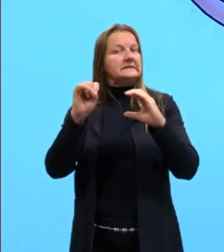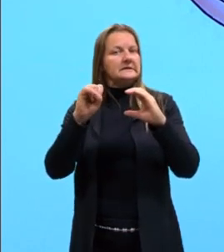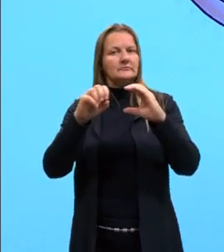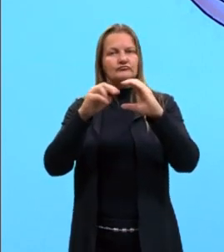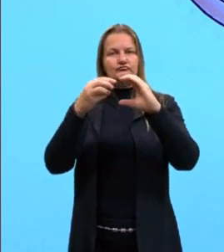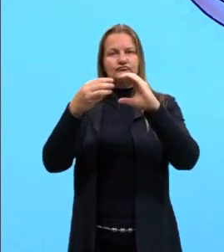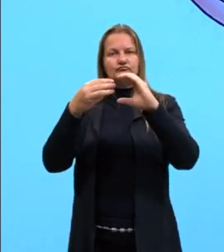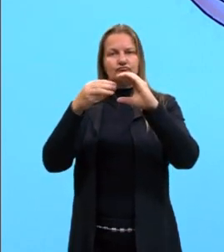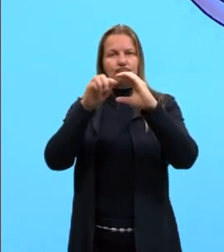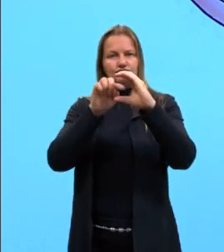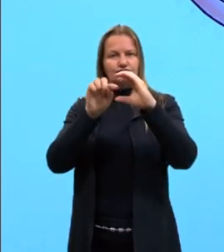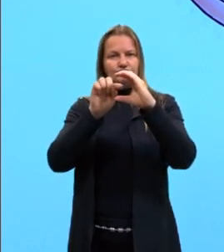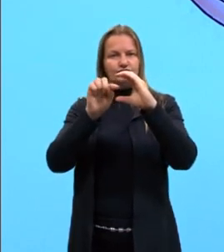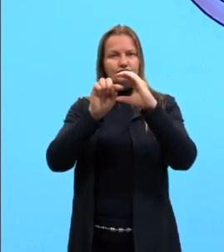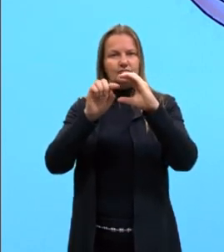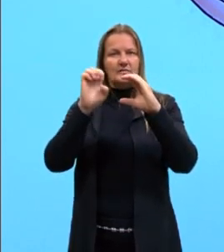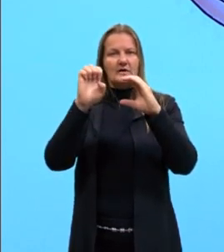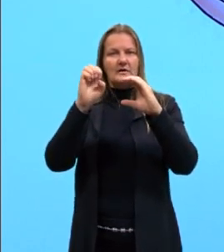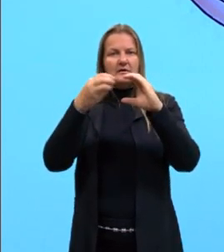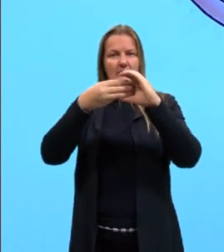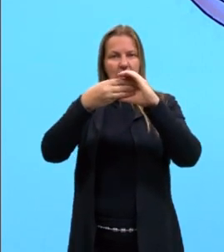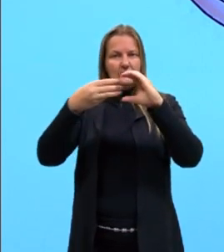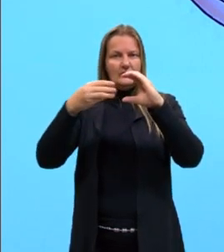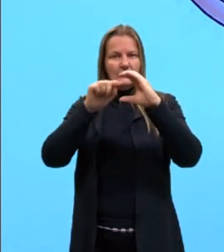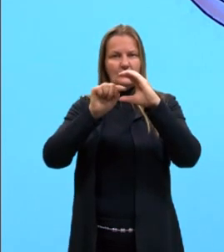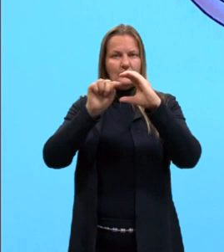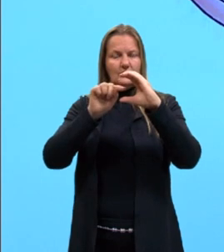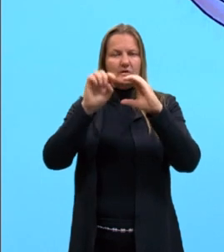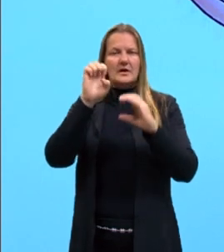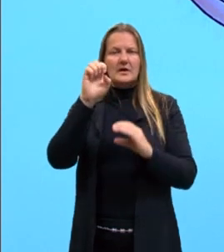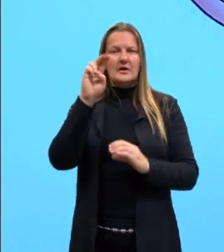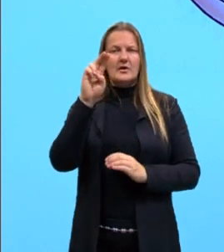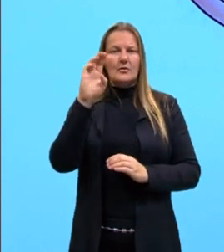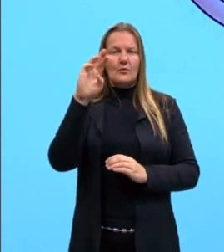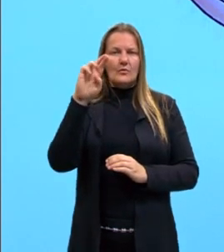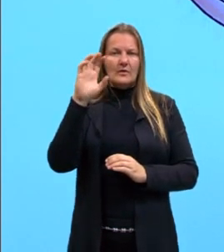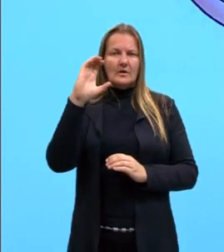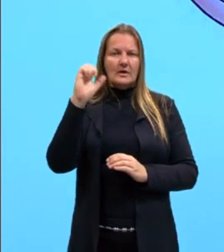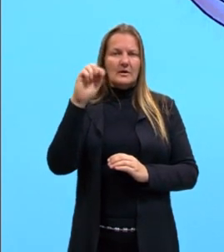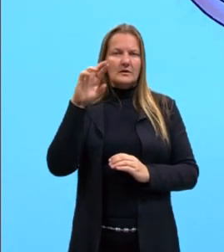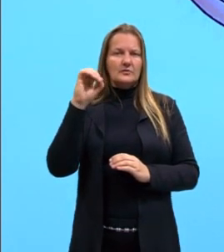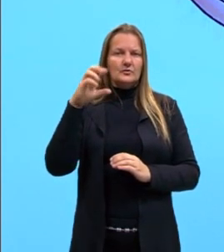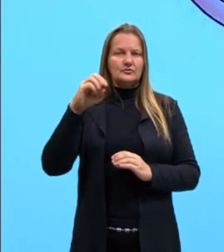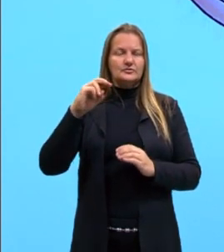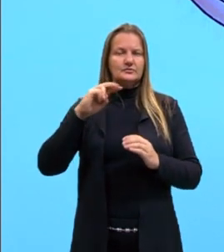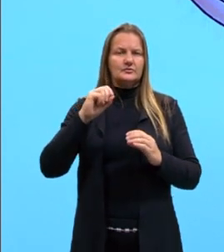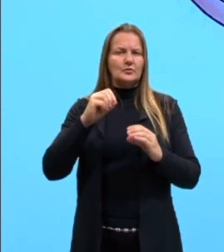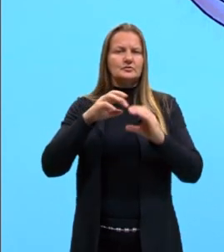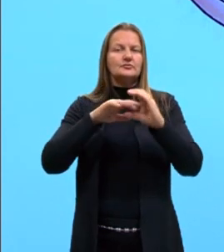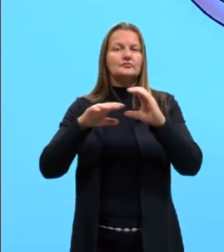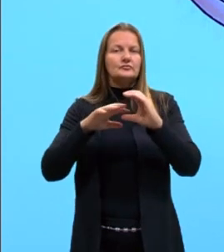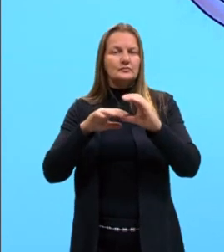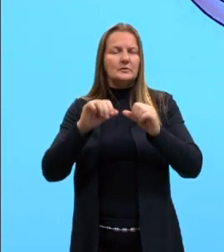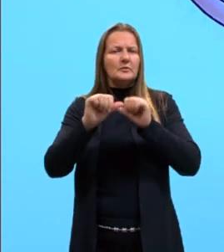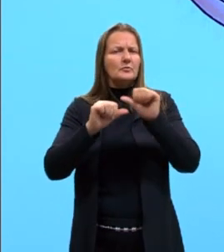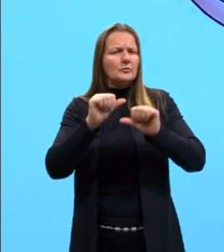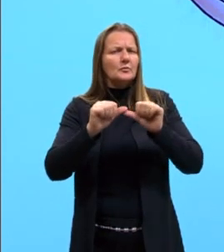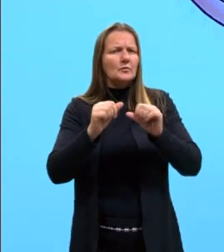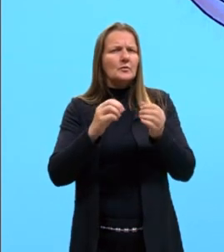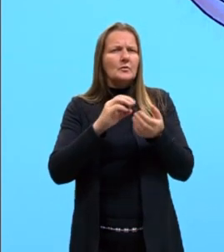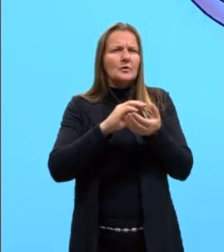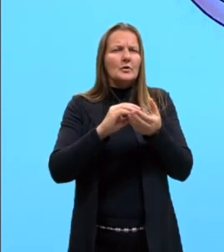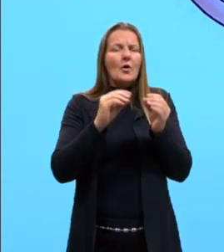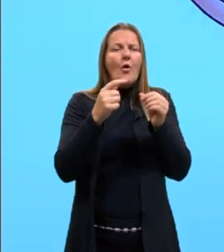a transcrição ocorre no núcleo e a tradução ocorre no citoplasma. A